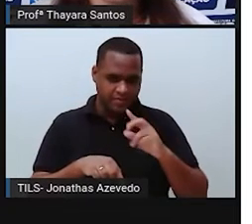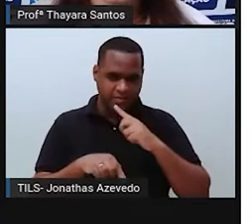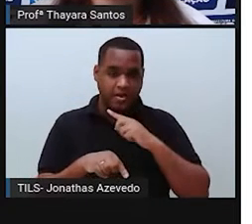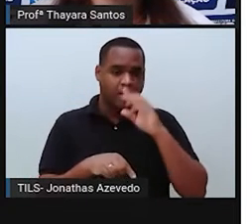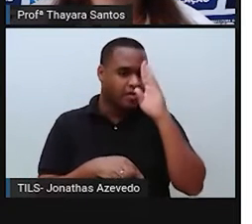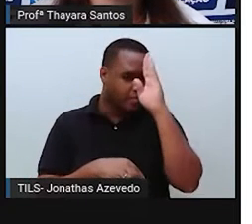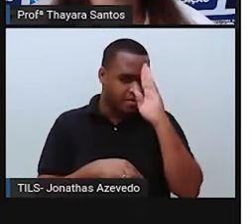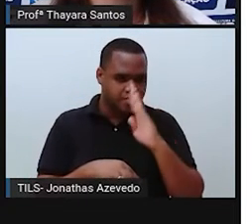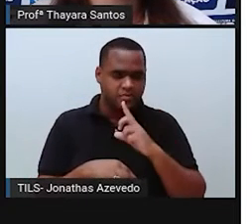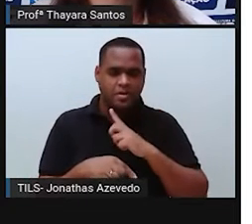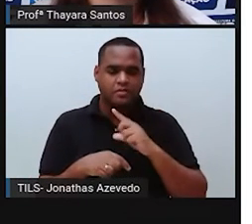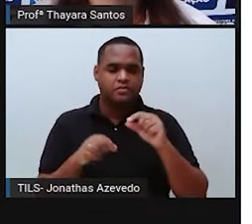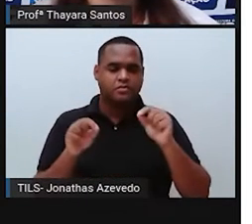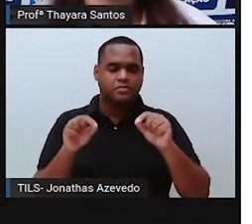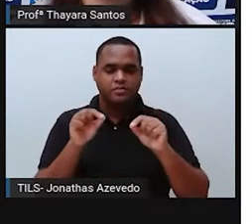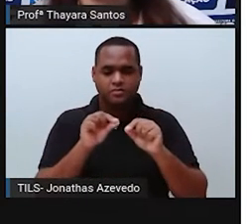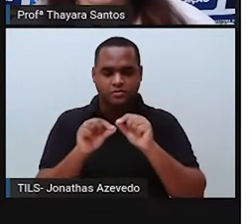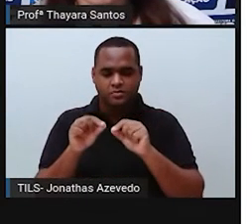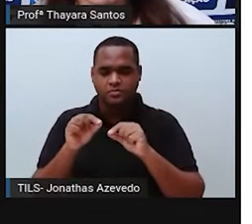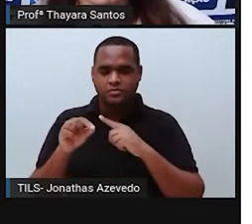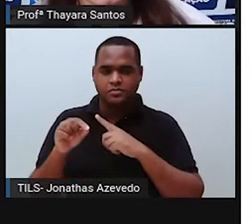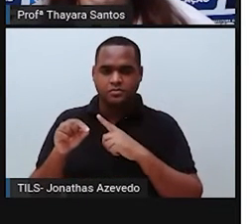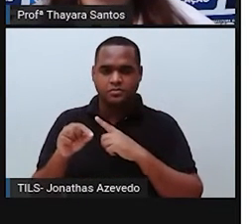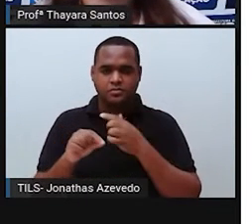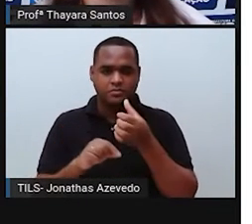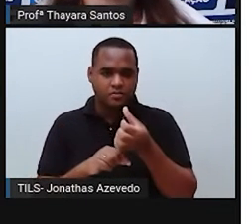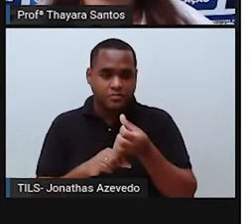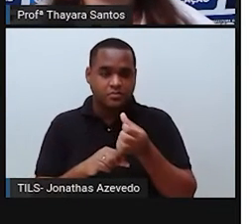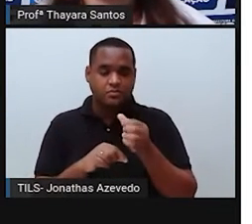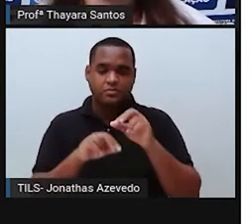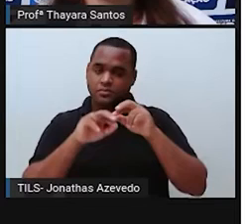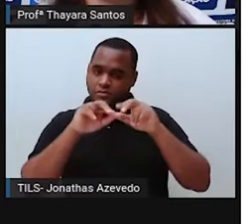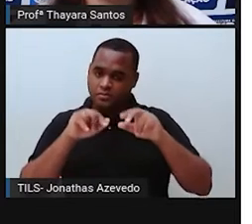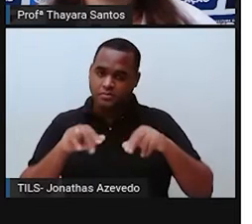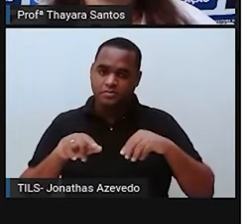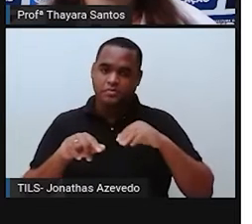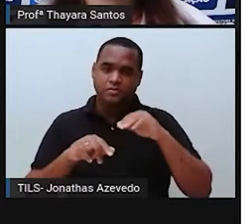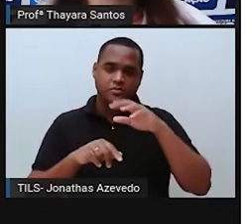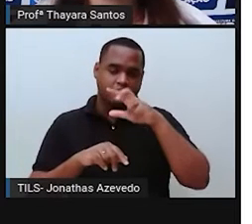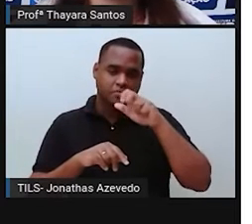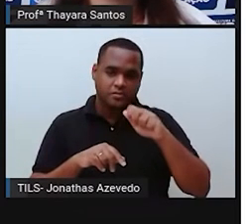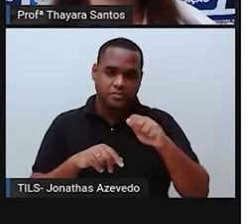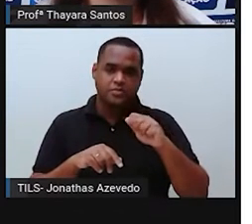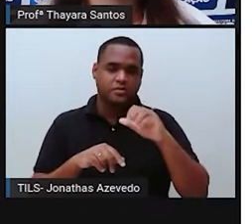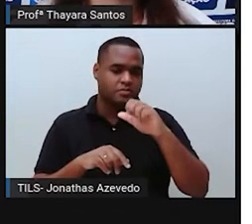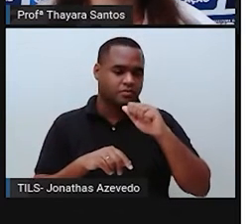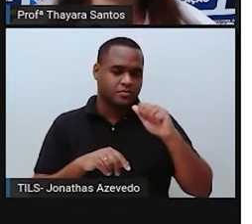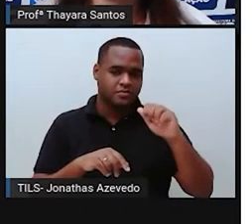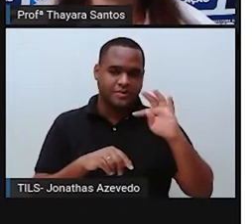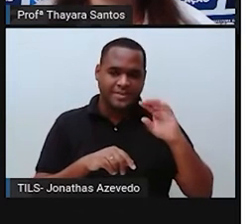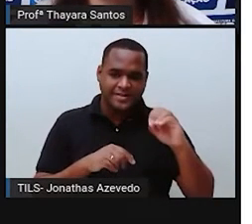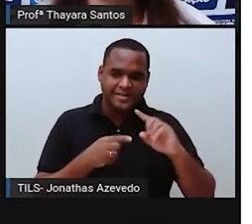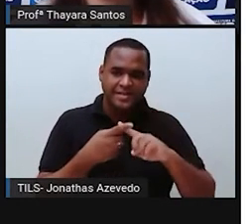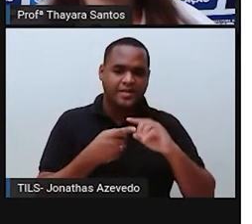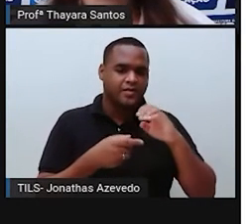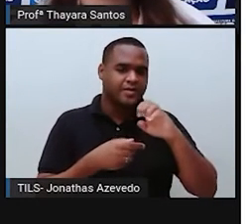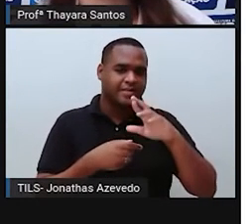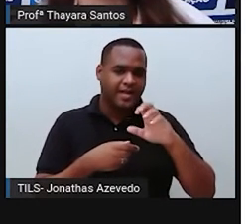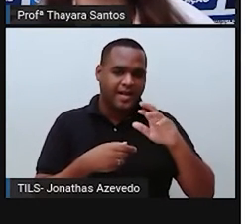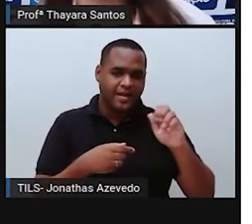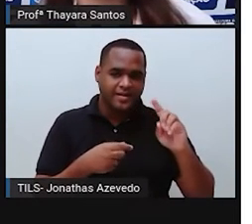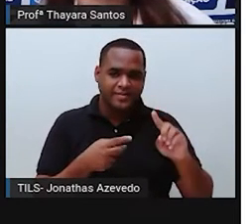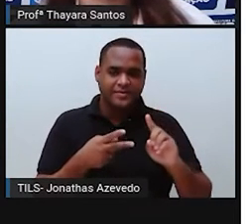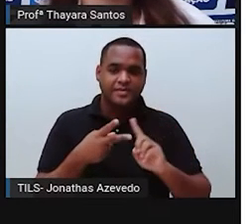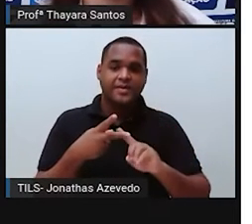Brasil, a gente tem seis tipos de biomas. A gente tem a Amazônia, a Caatinga, o Cerrado, a